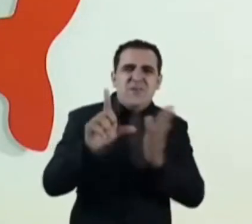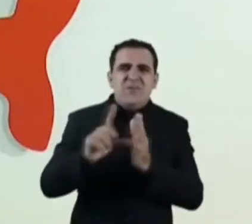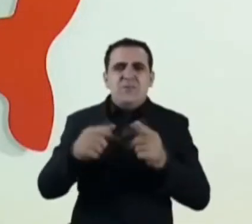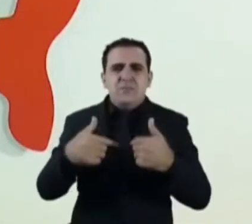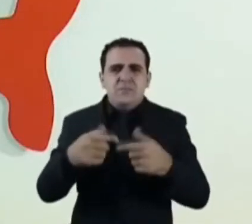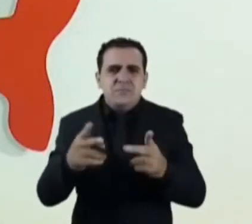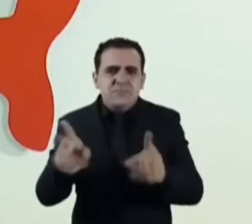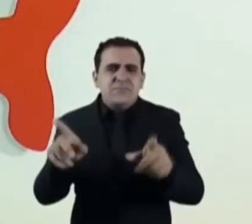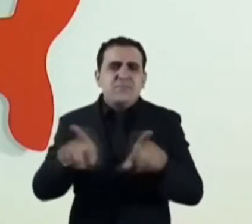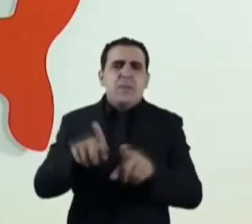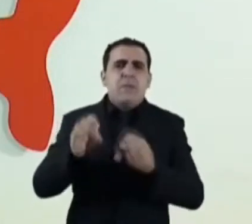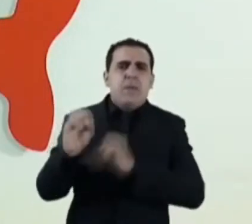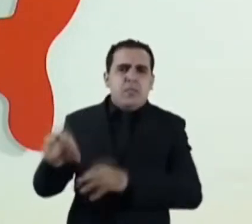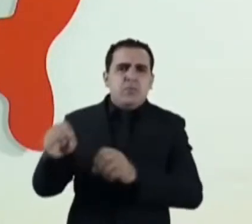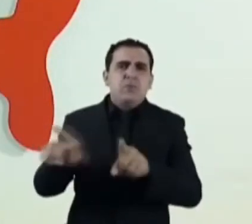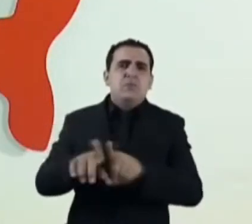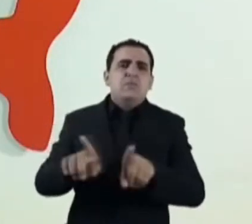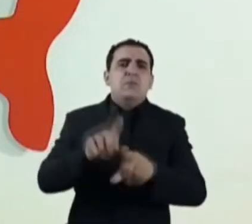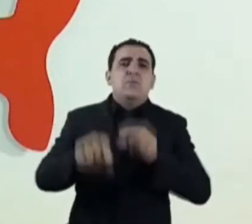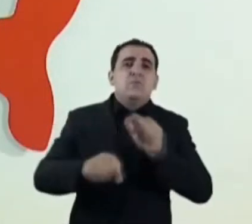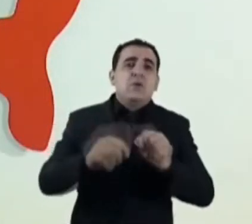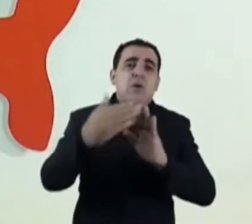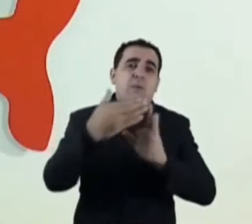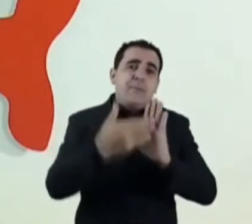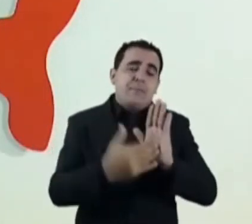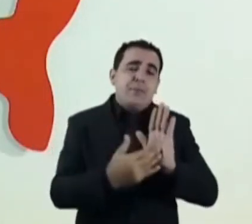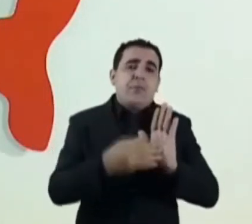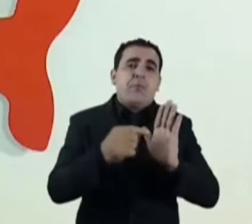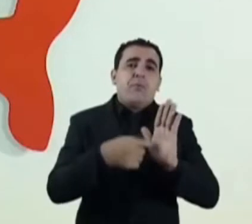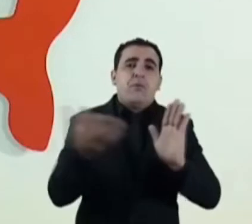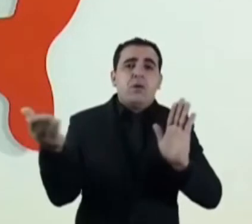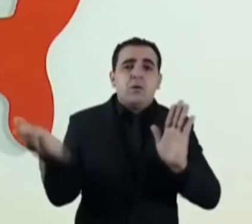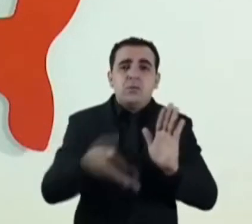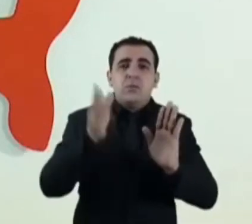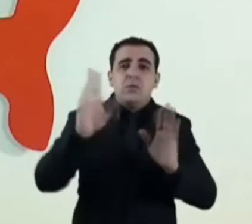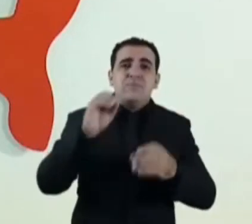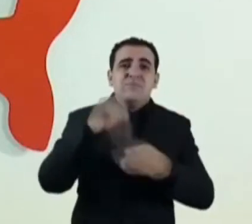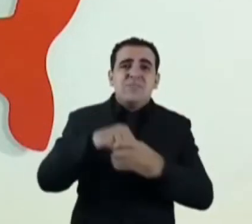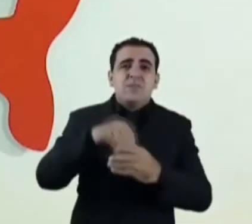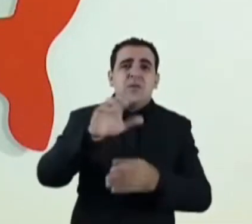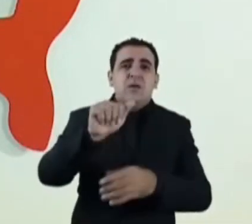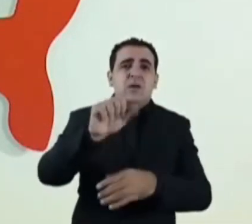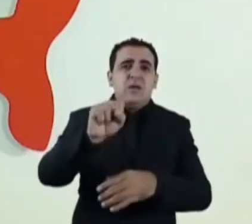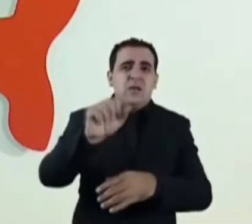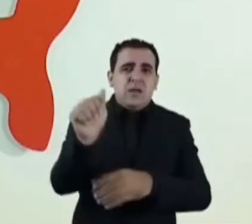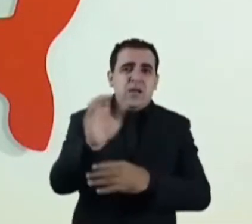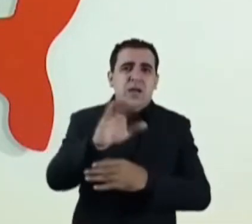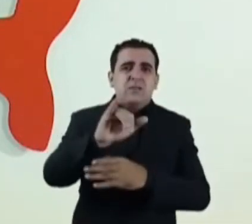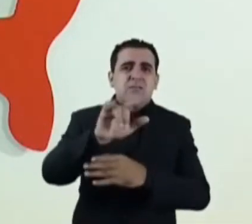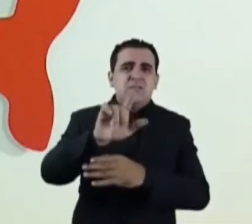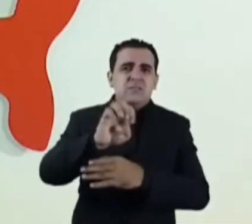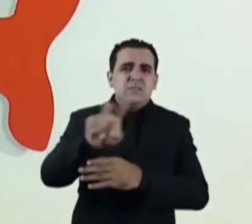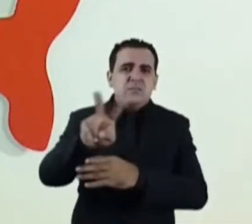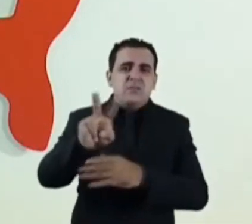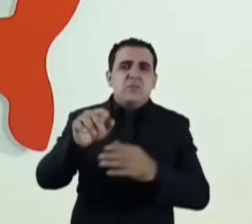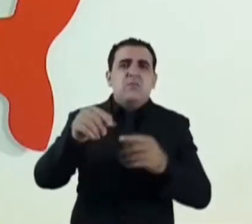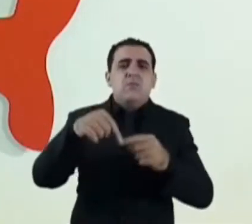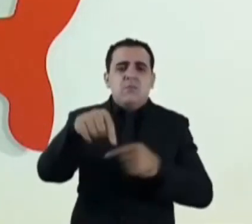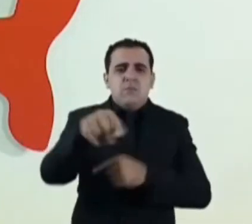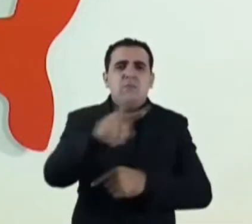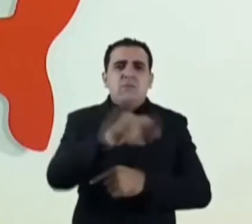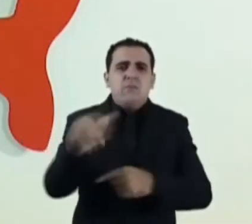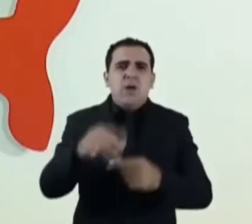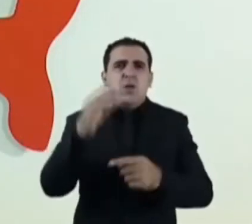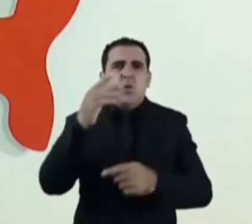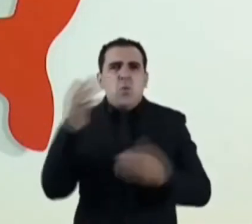e também para educação. Esse protocolo está na Casa Civil. deve ser anunciado pelo secretário Marcelo